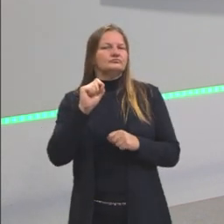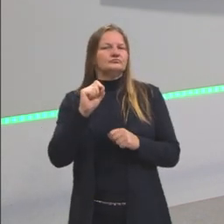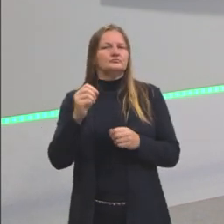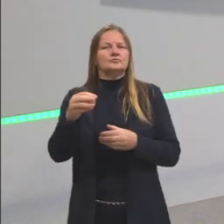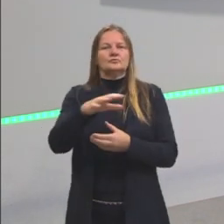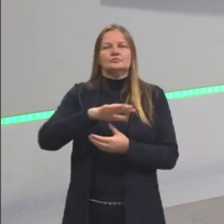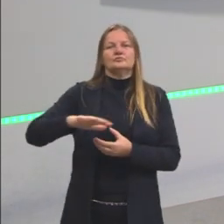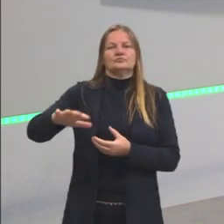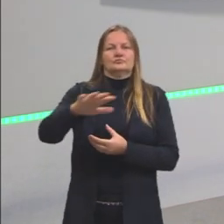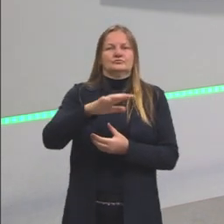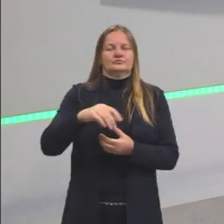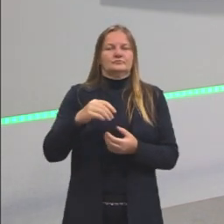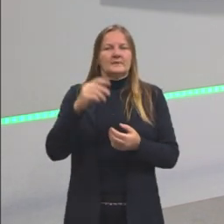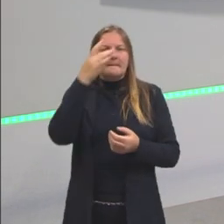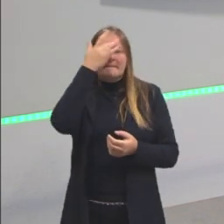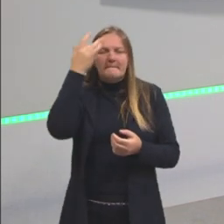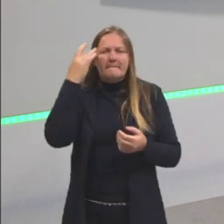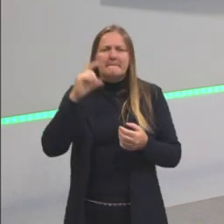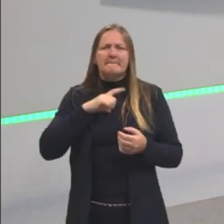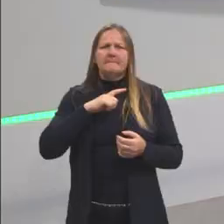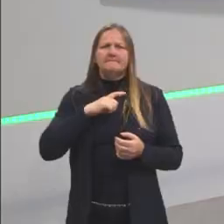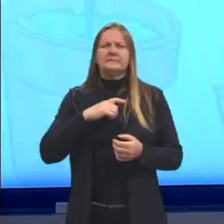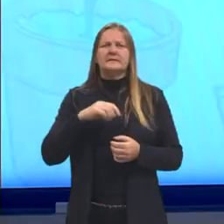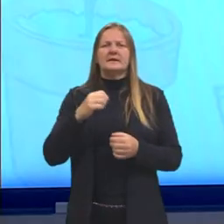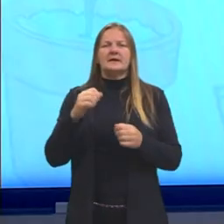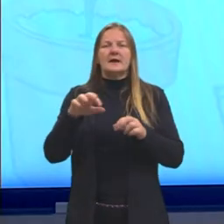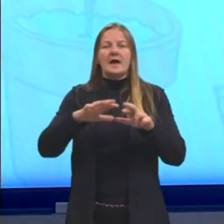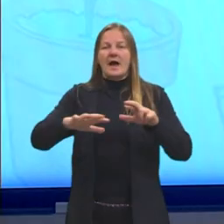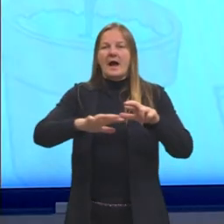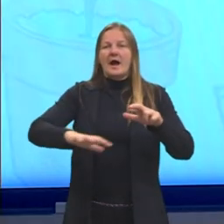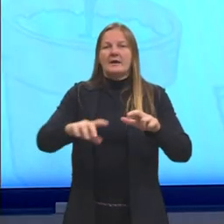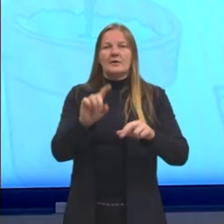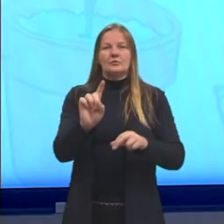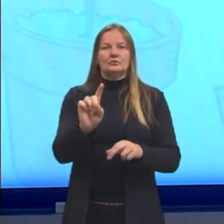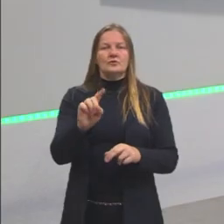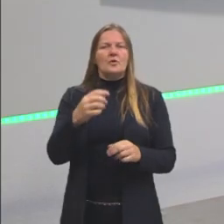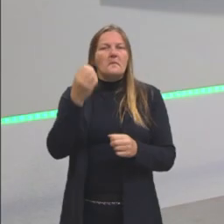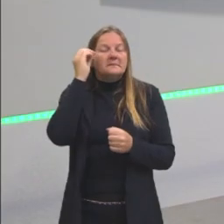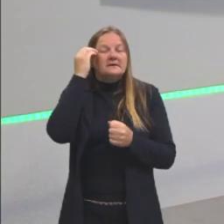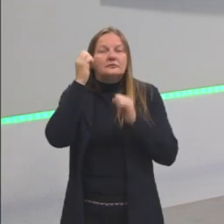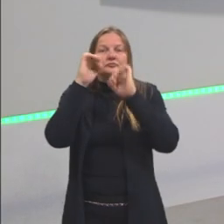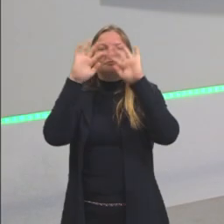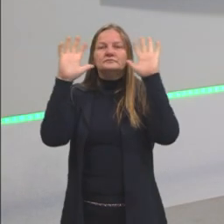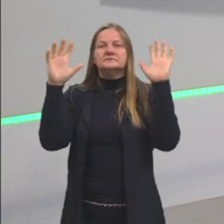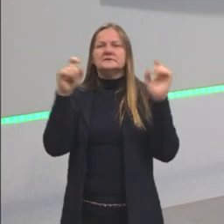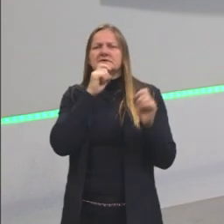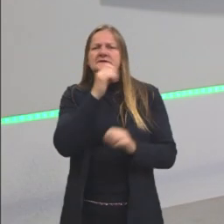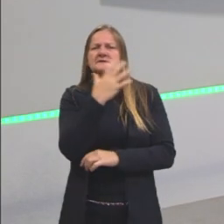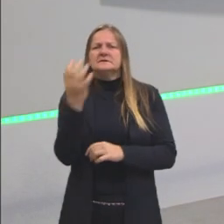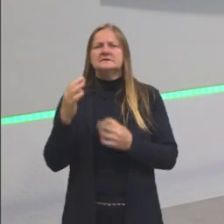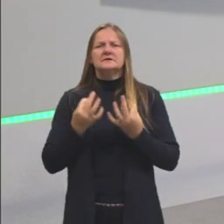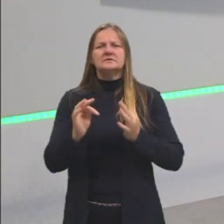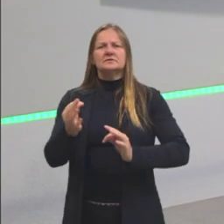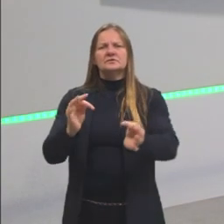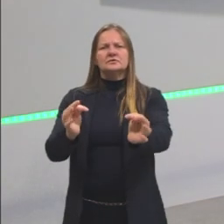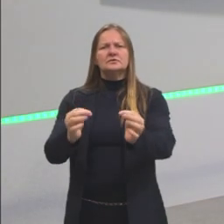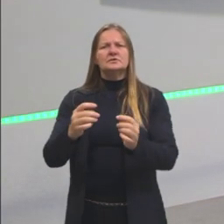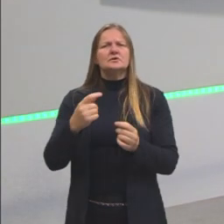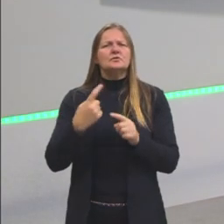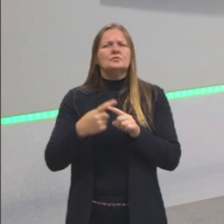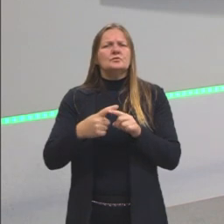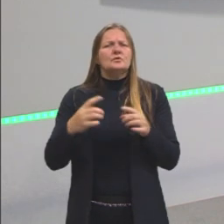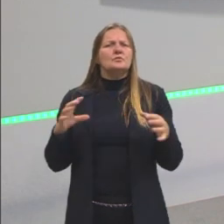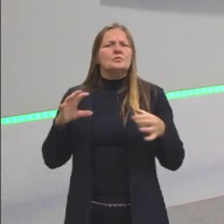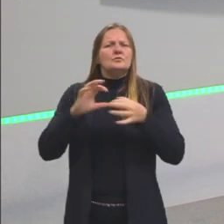do senso comum. Então, competência da área 1, compreender as ciências naturais e as tecnologias, a elas